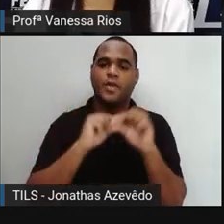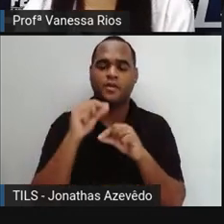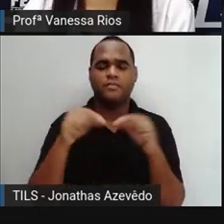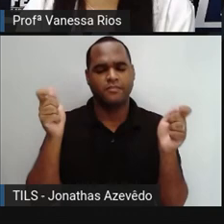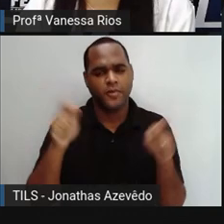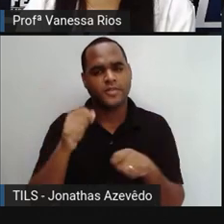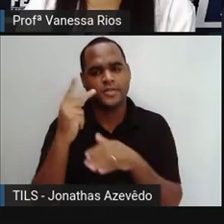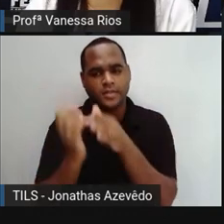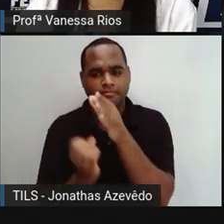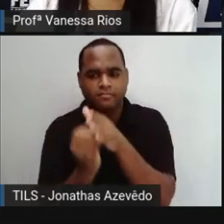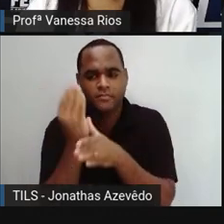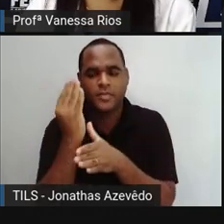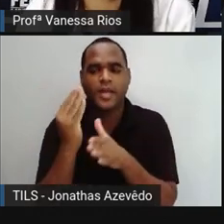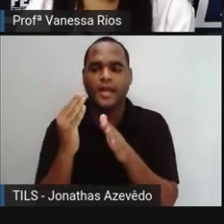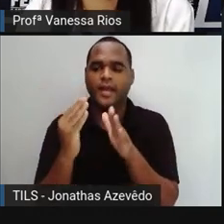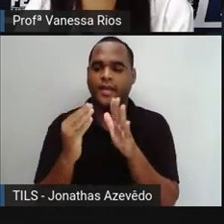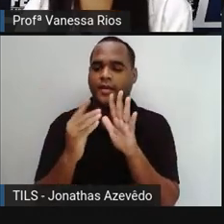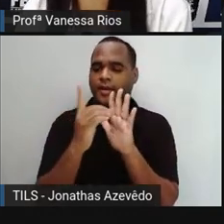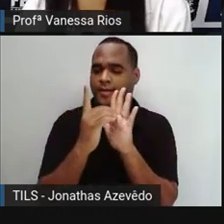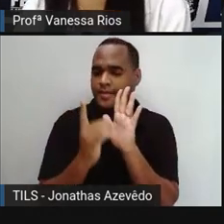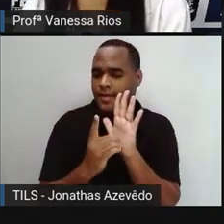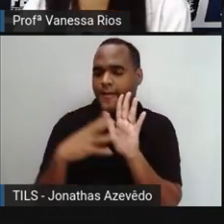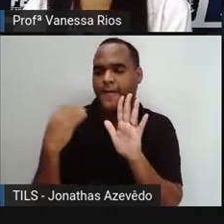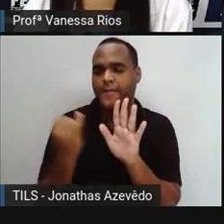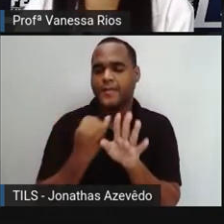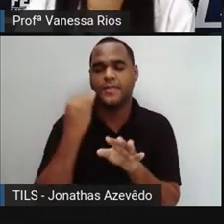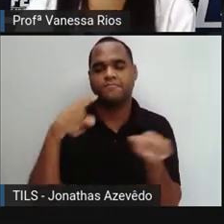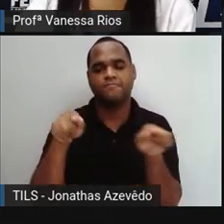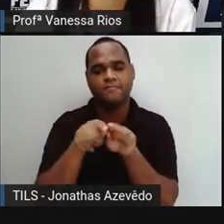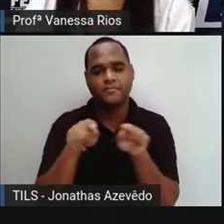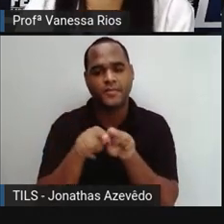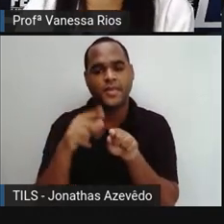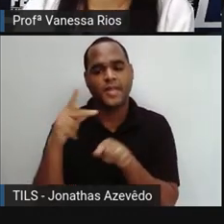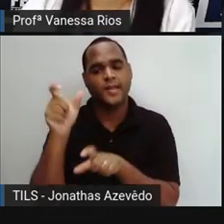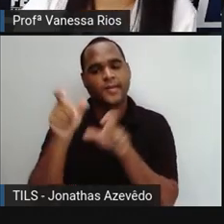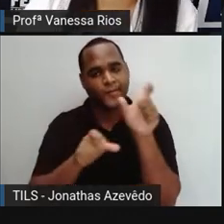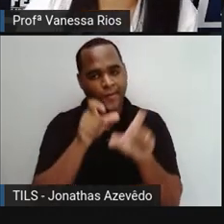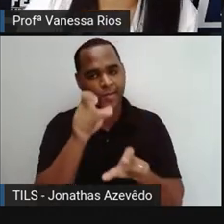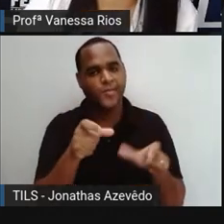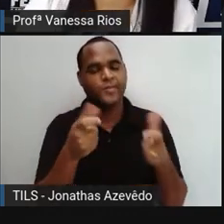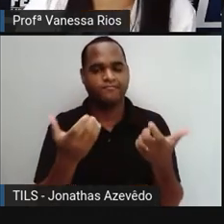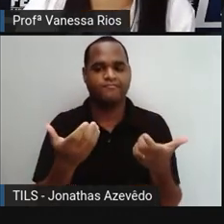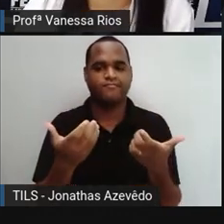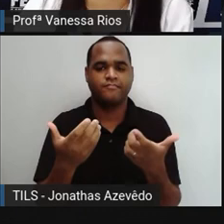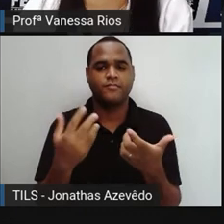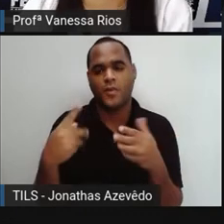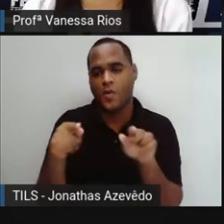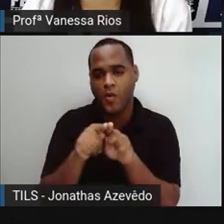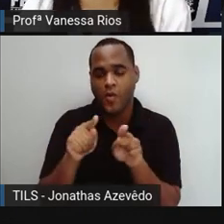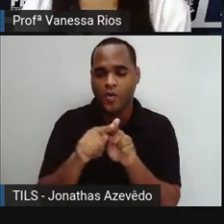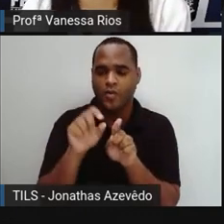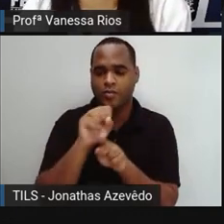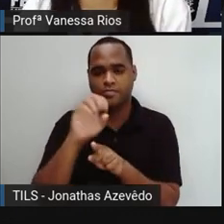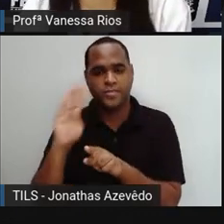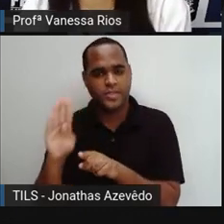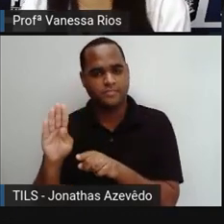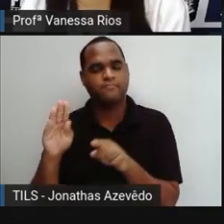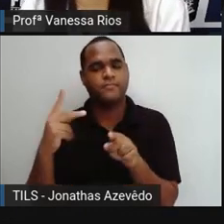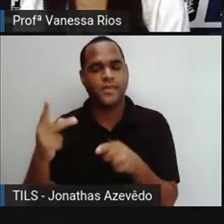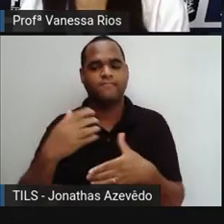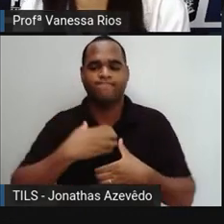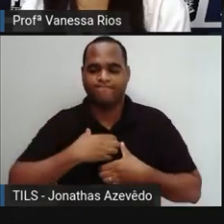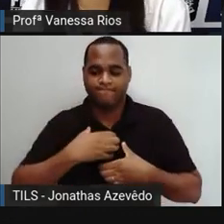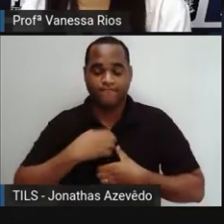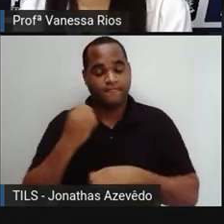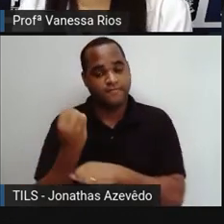criar uma descrição objetiva, que se fundamenta em aspectos físicos ou subjetiva, detalhando sentimentos e